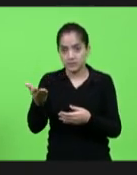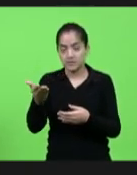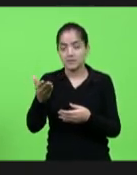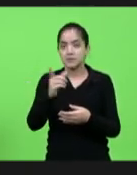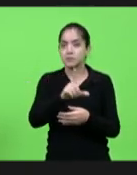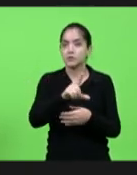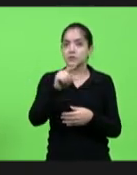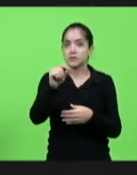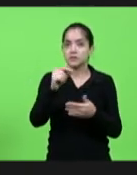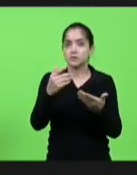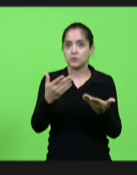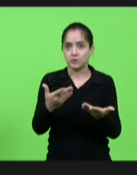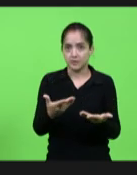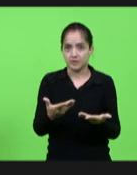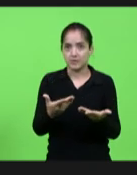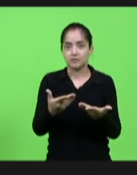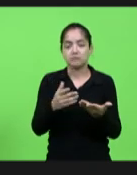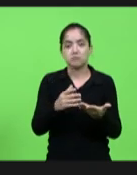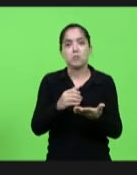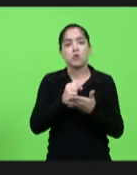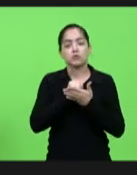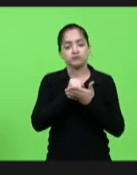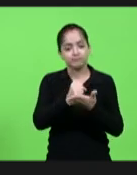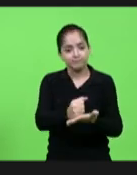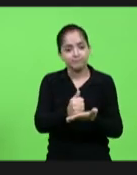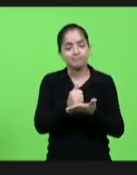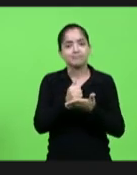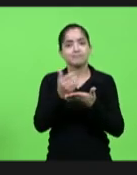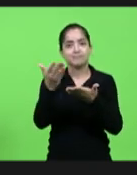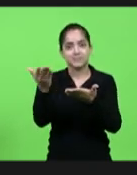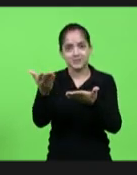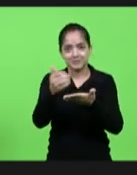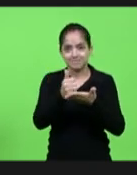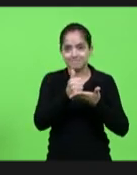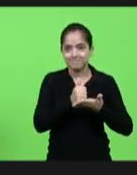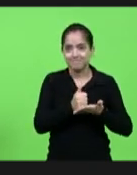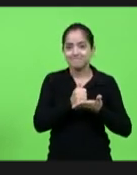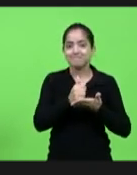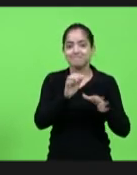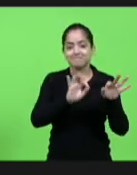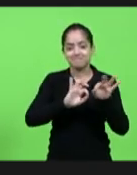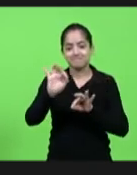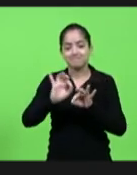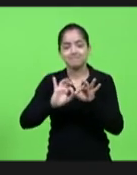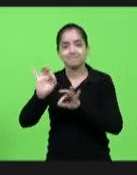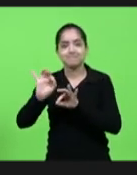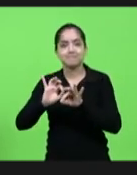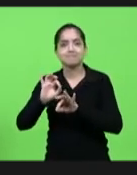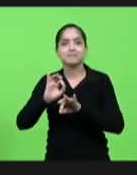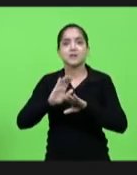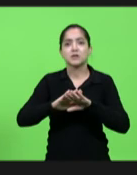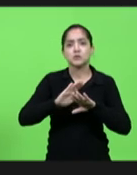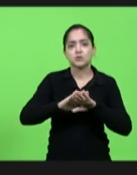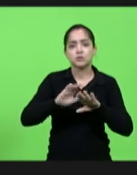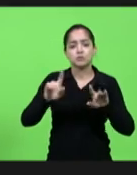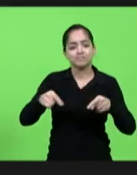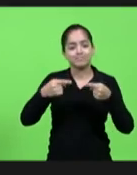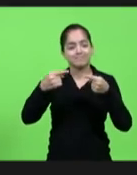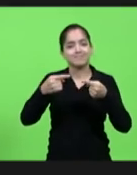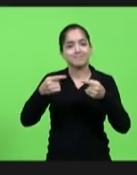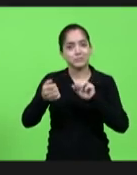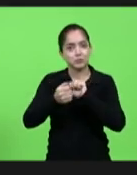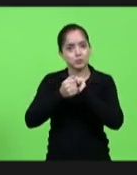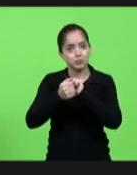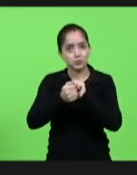e a gente sabe que pode contar sempre com vocês para a gente construir todas essas ações e desafios em conjunto